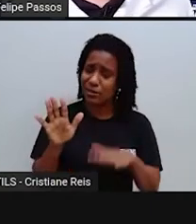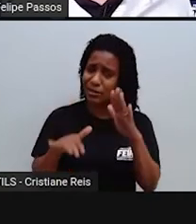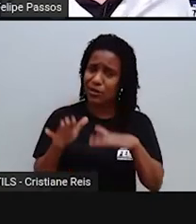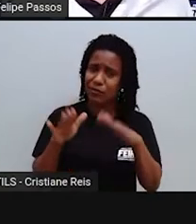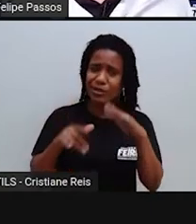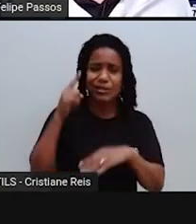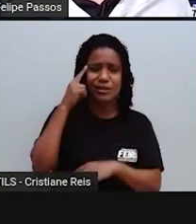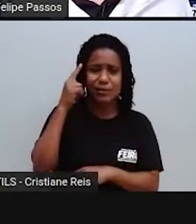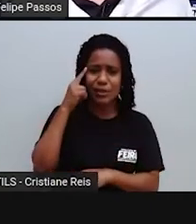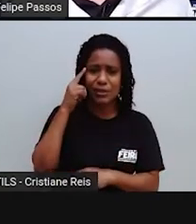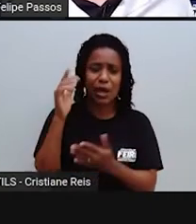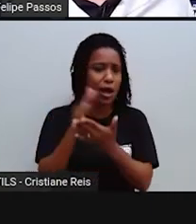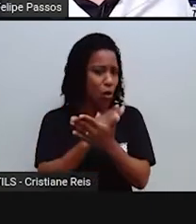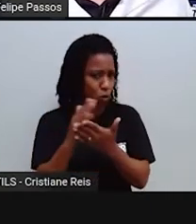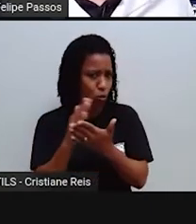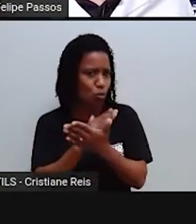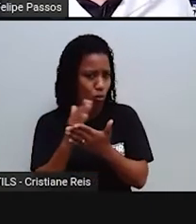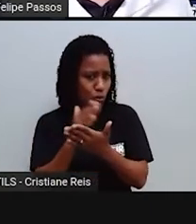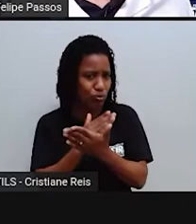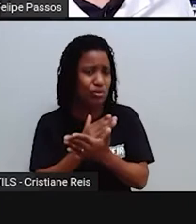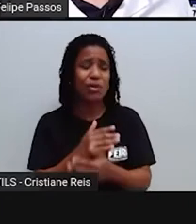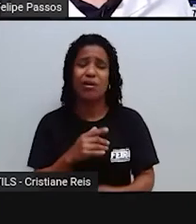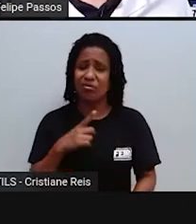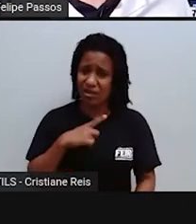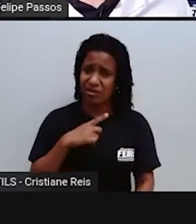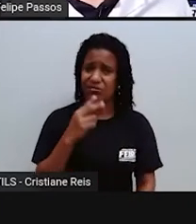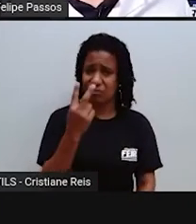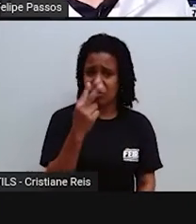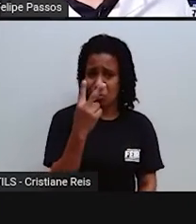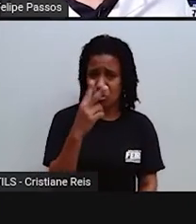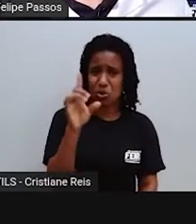90 por dia, né? Que aí fazendo a transição vai dar uns...